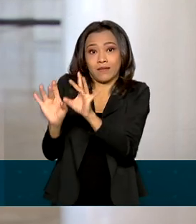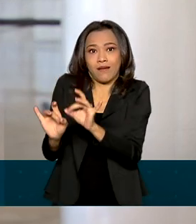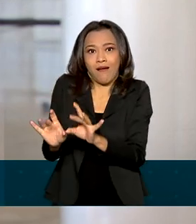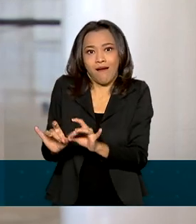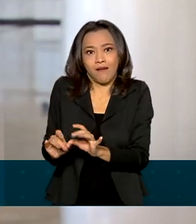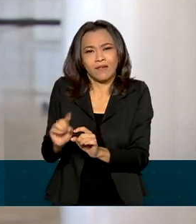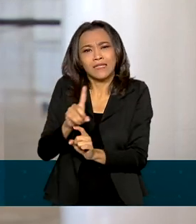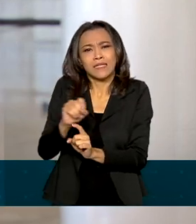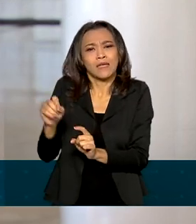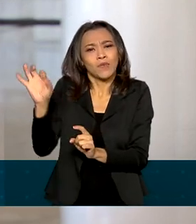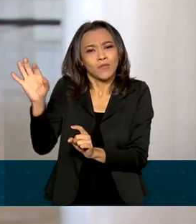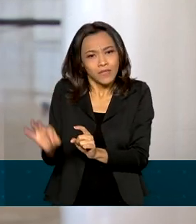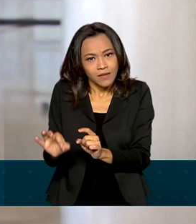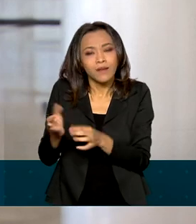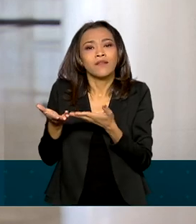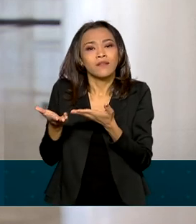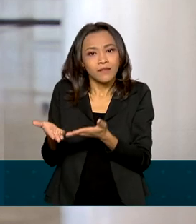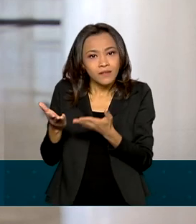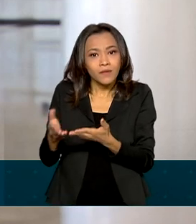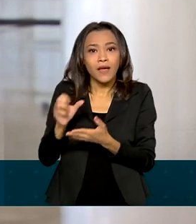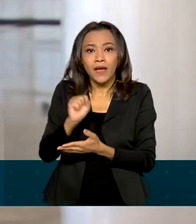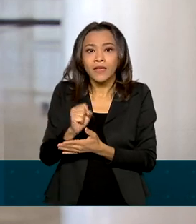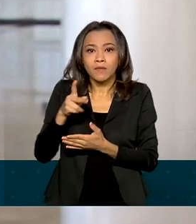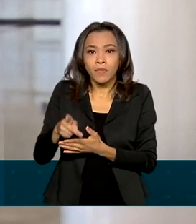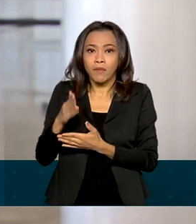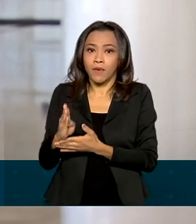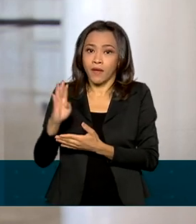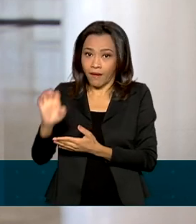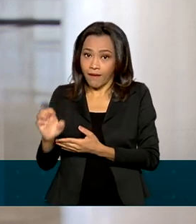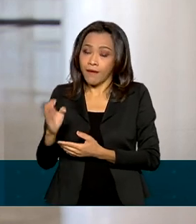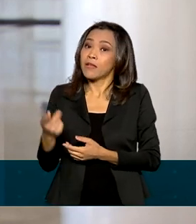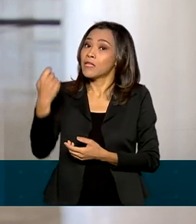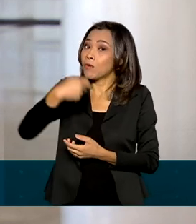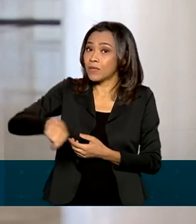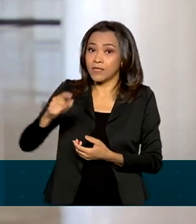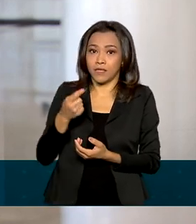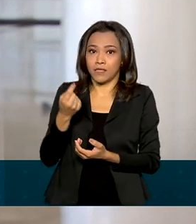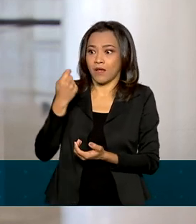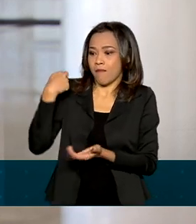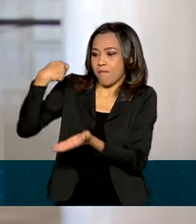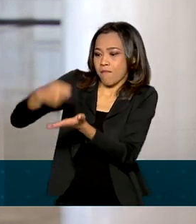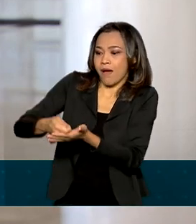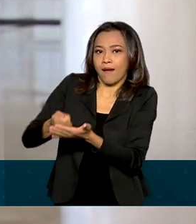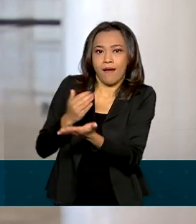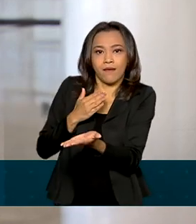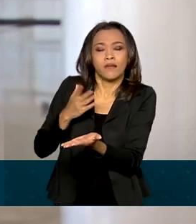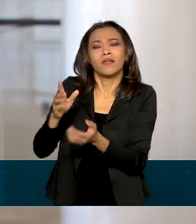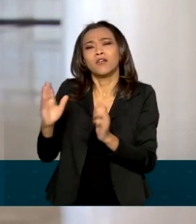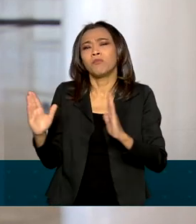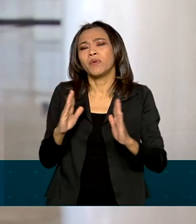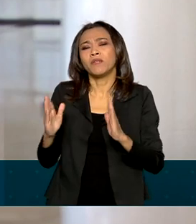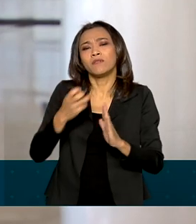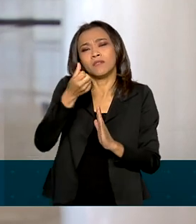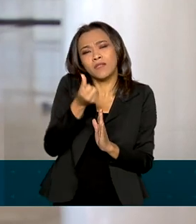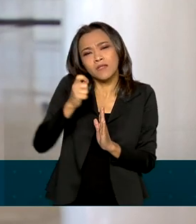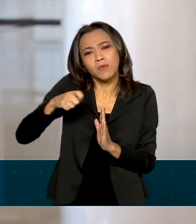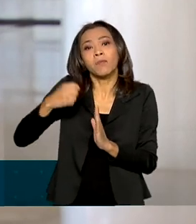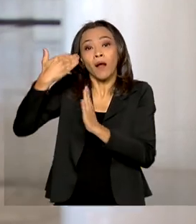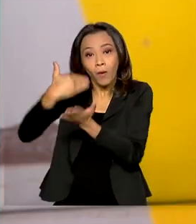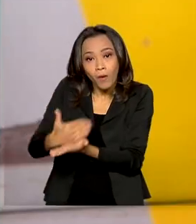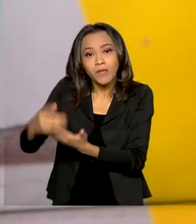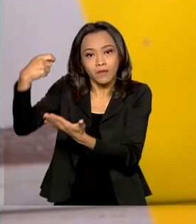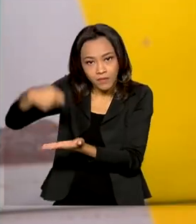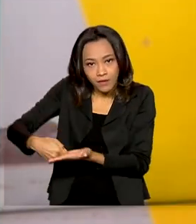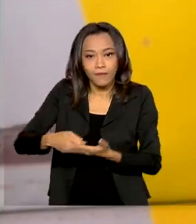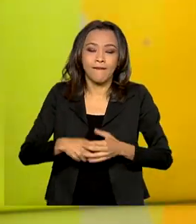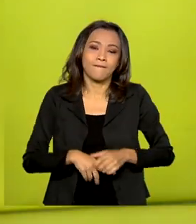% financiados pelo sistema SBPE, sem necessidade de entrada e com carência de seis meses, além da tarifa reduzida.